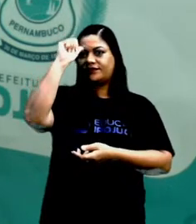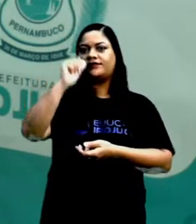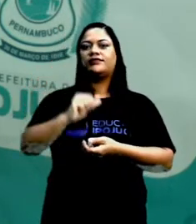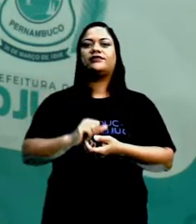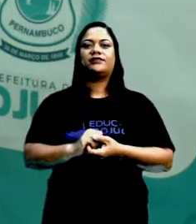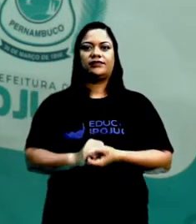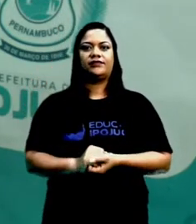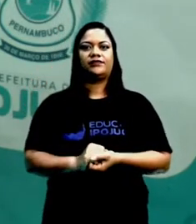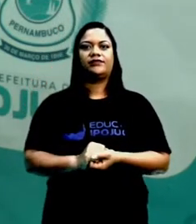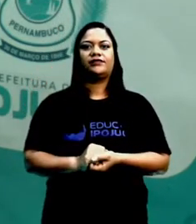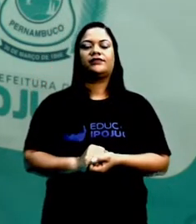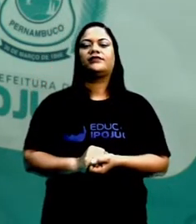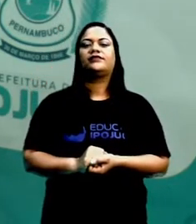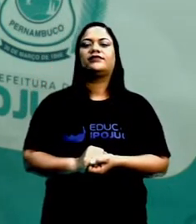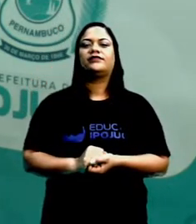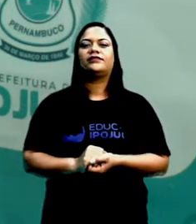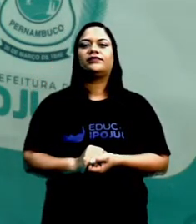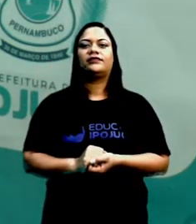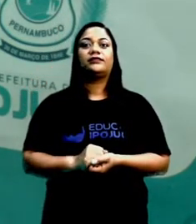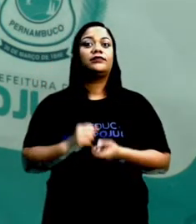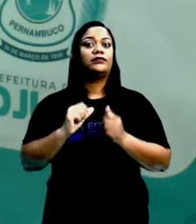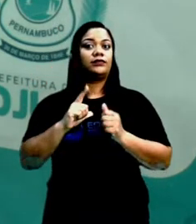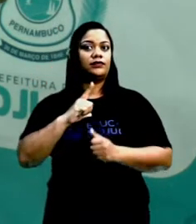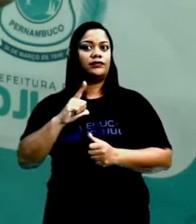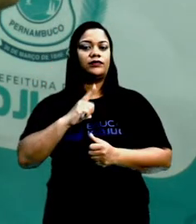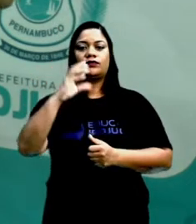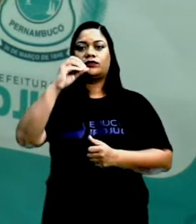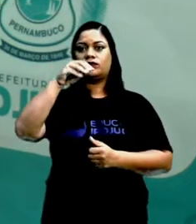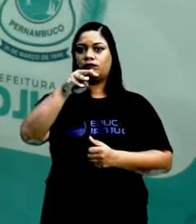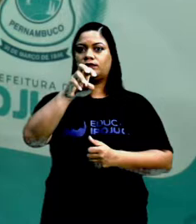acesso ao comércio com aquela região.